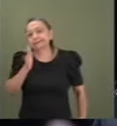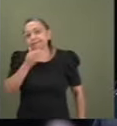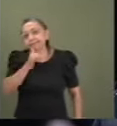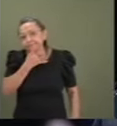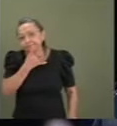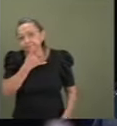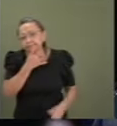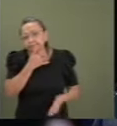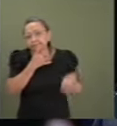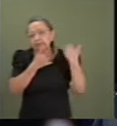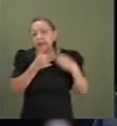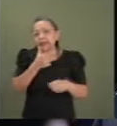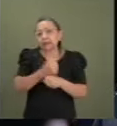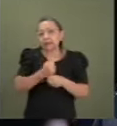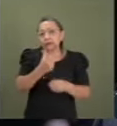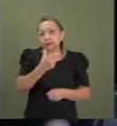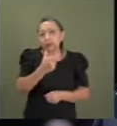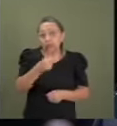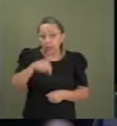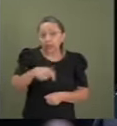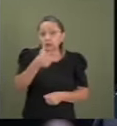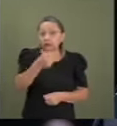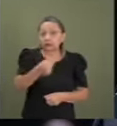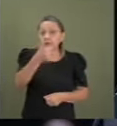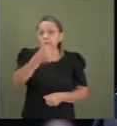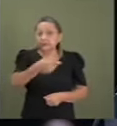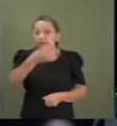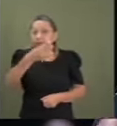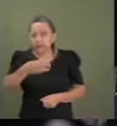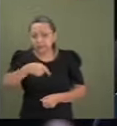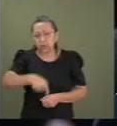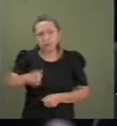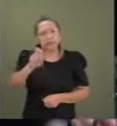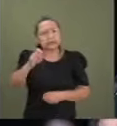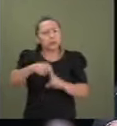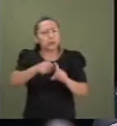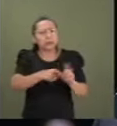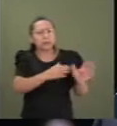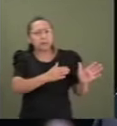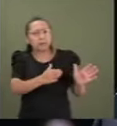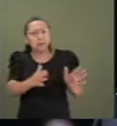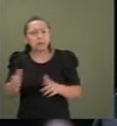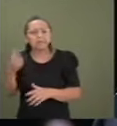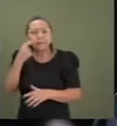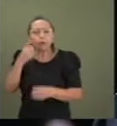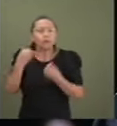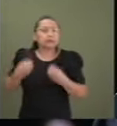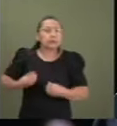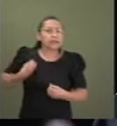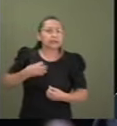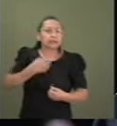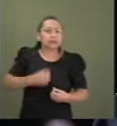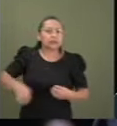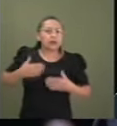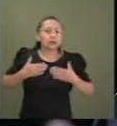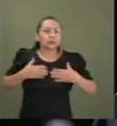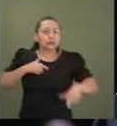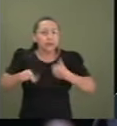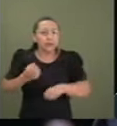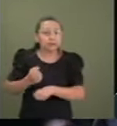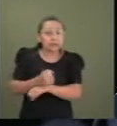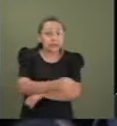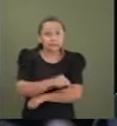em 2023, só nesses cinco meses, para dar um exemplo da situação do trabalho escravo, segundo o Ministério do Trabalho,